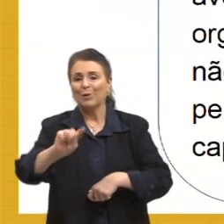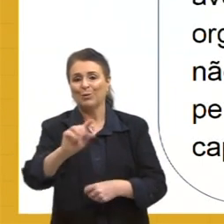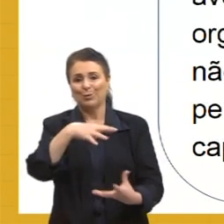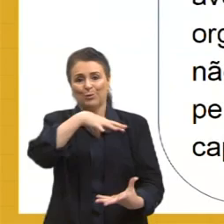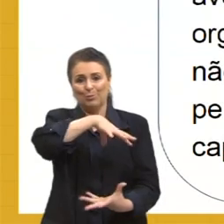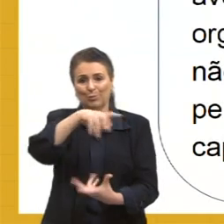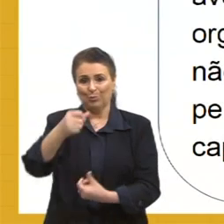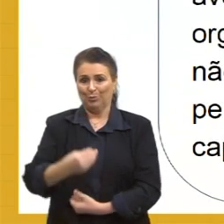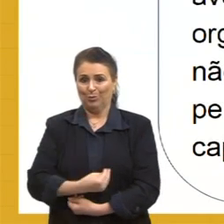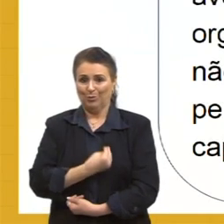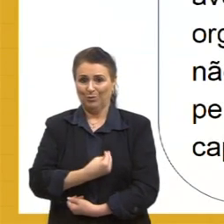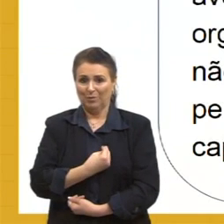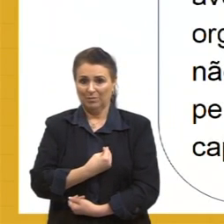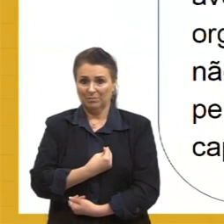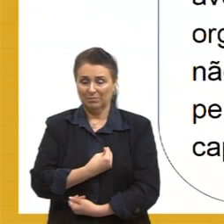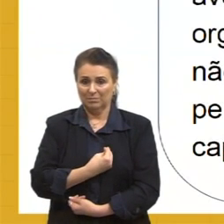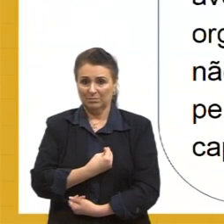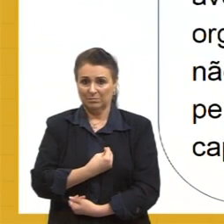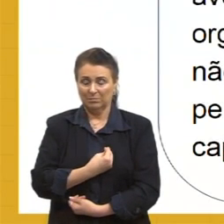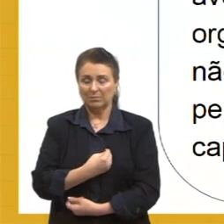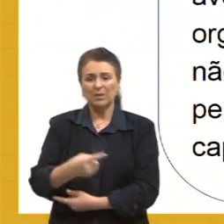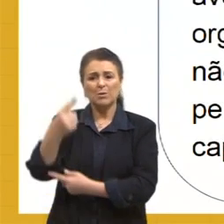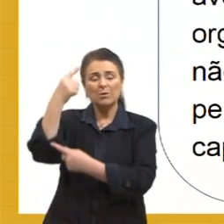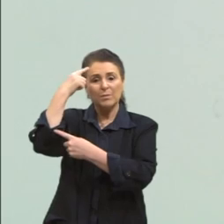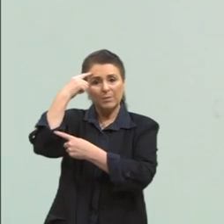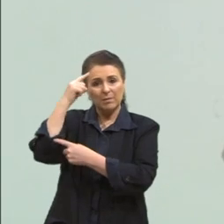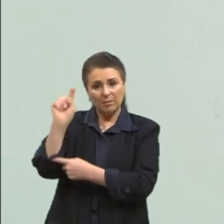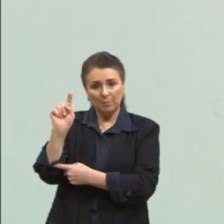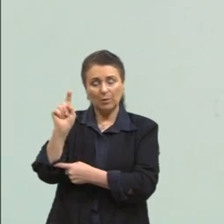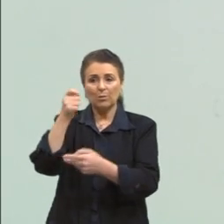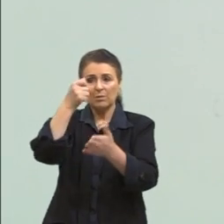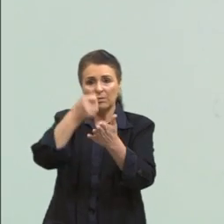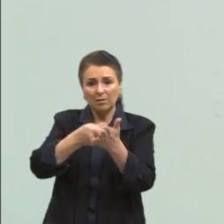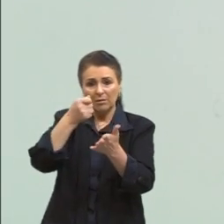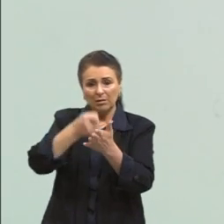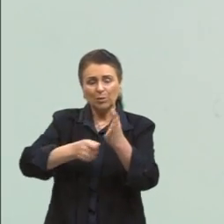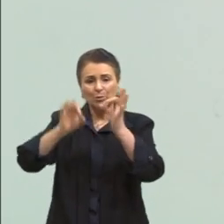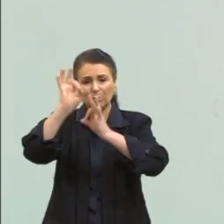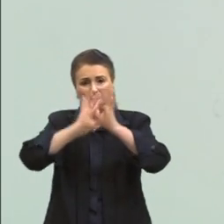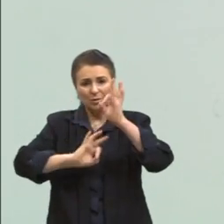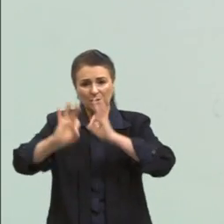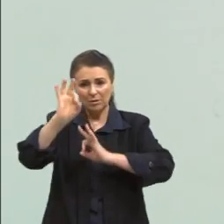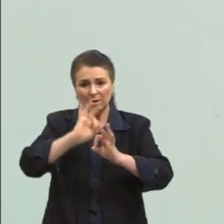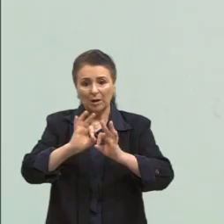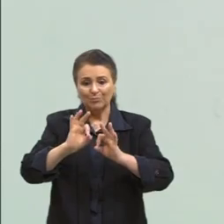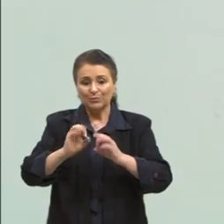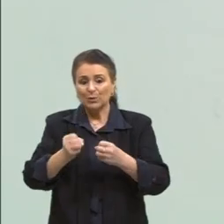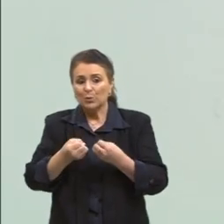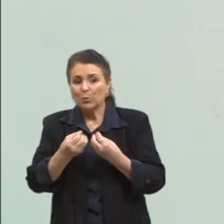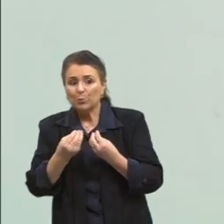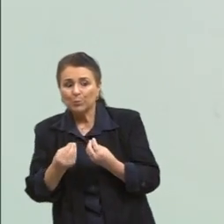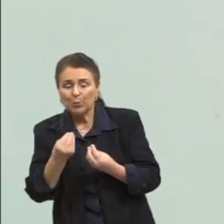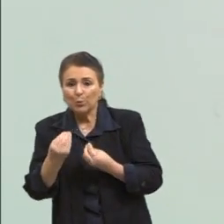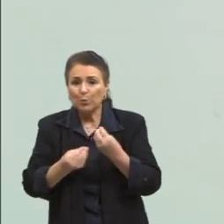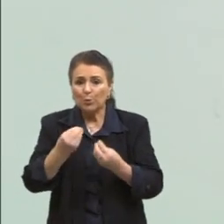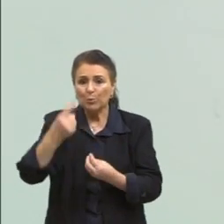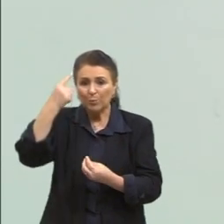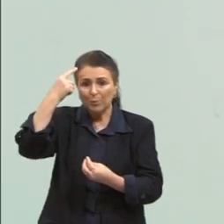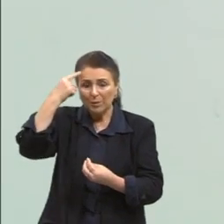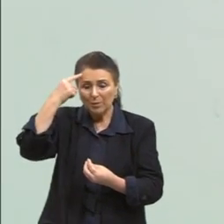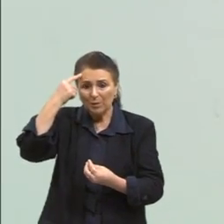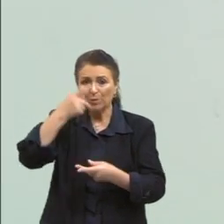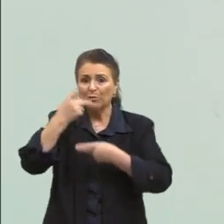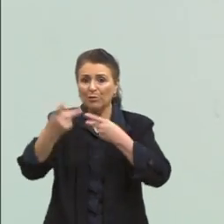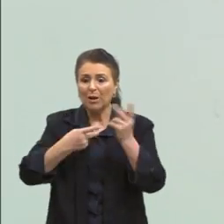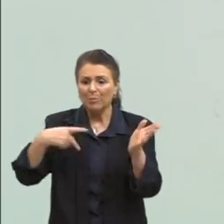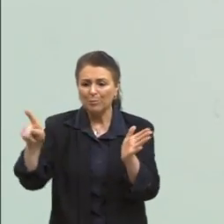Observe, então, o quanto esses pensamentos estão tentando se organizar e o quanto esse pensamento diz de si mesma,